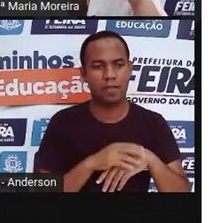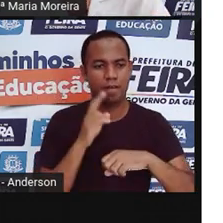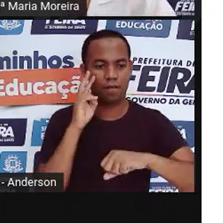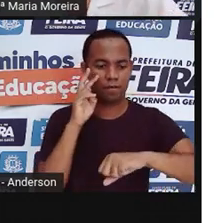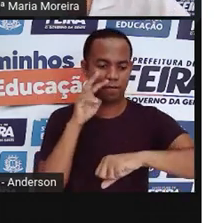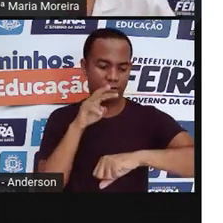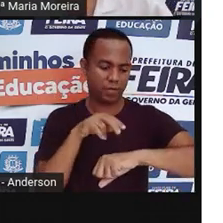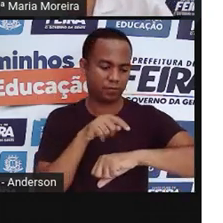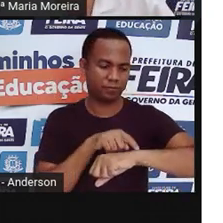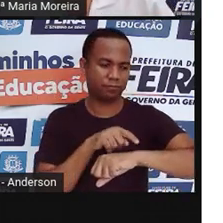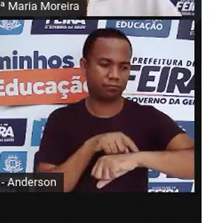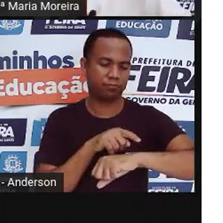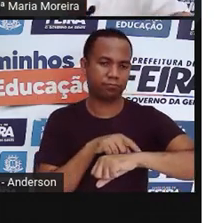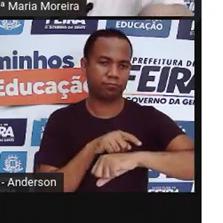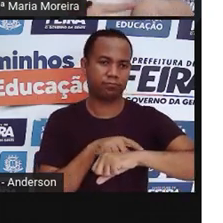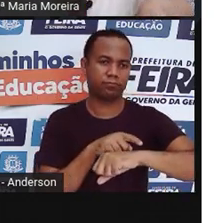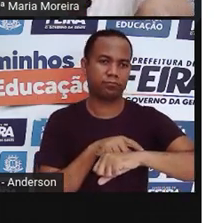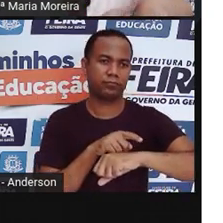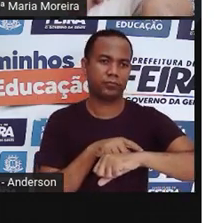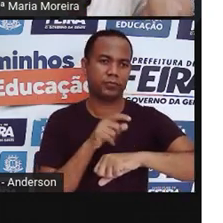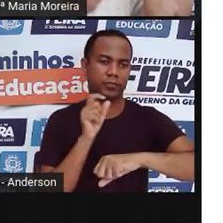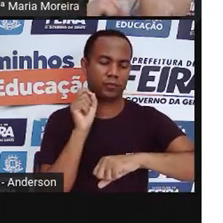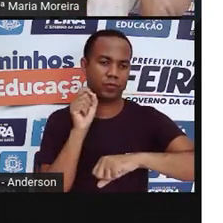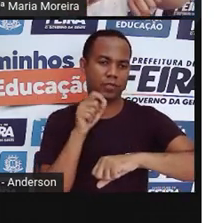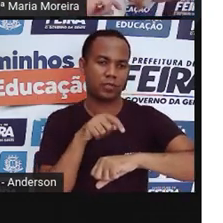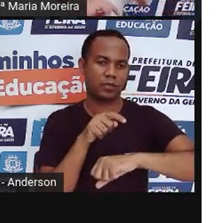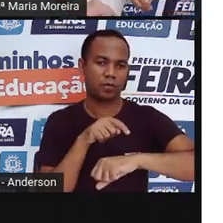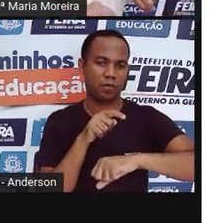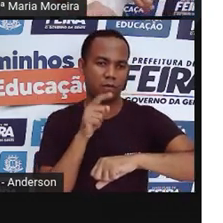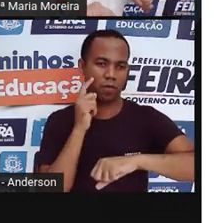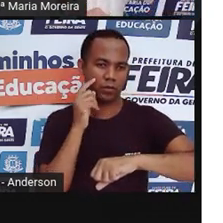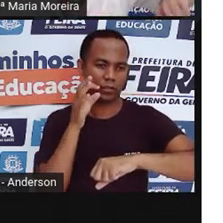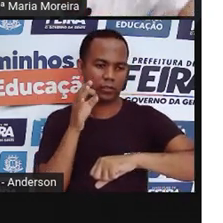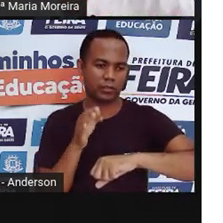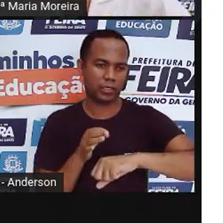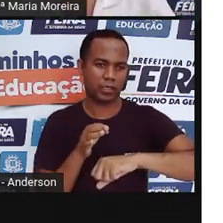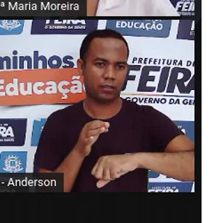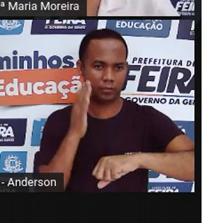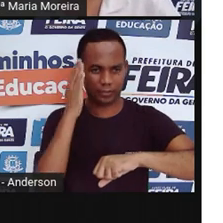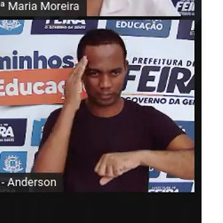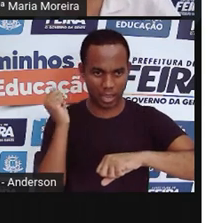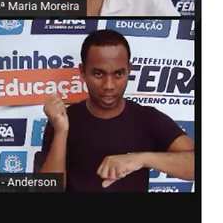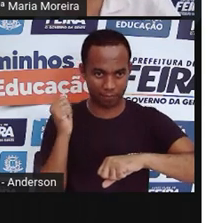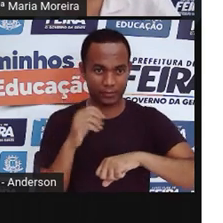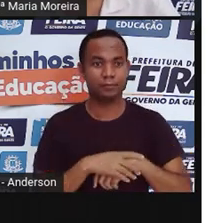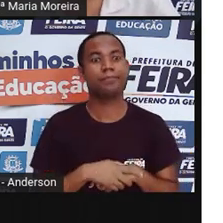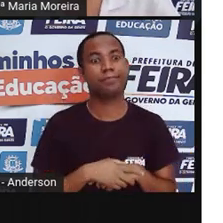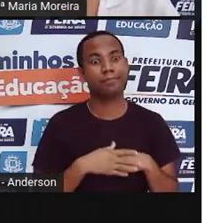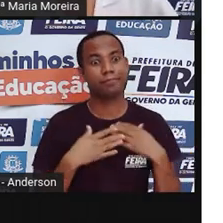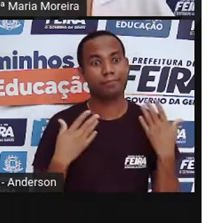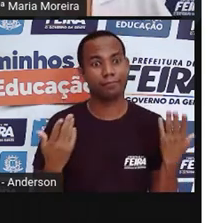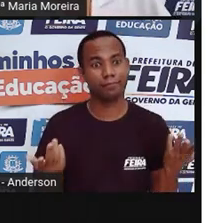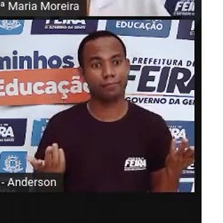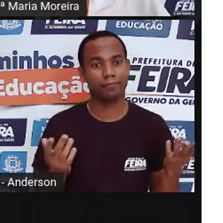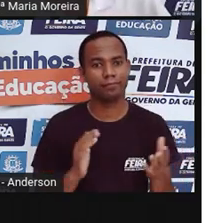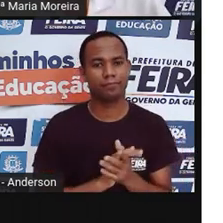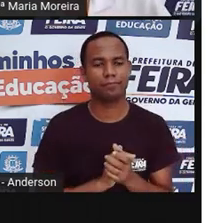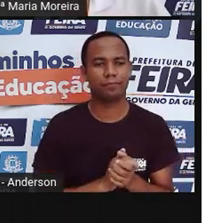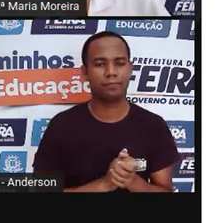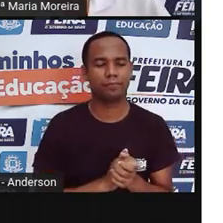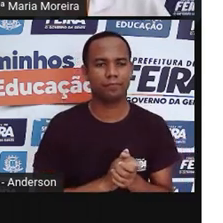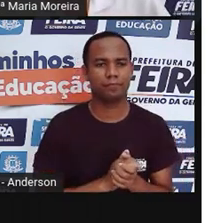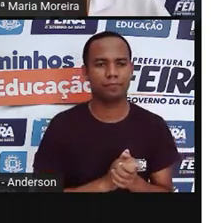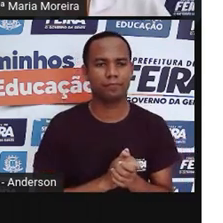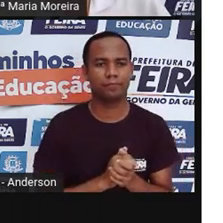Sabe olhar e dizer, hum, eu vou dizer a hora correta? Você sabe, Anderson? Pois é, vou te